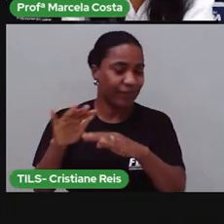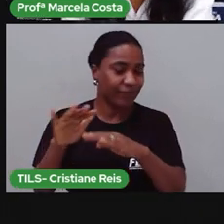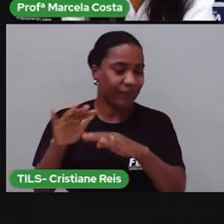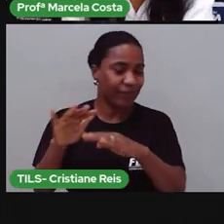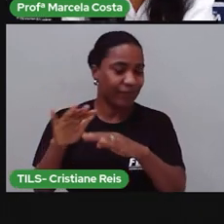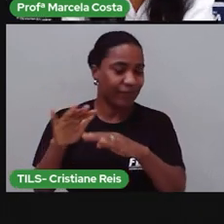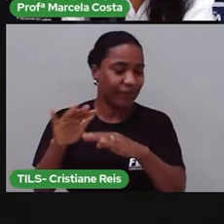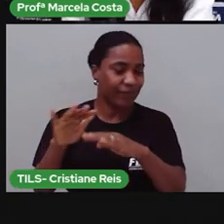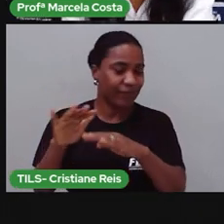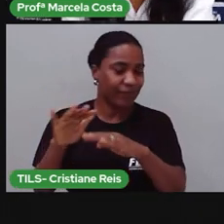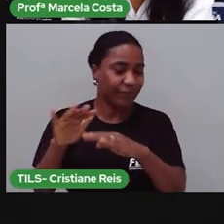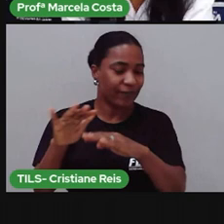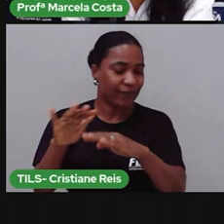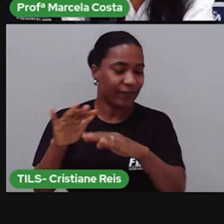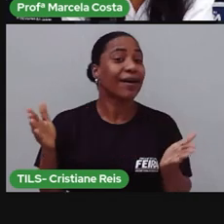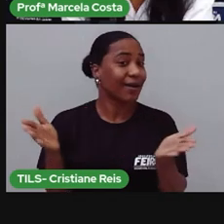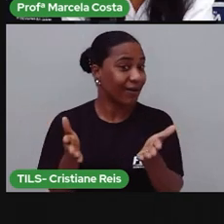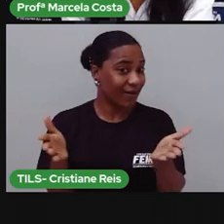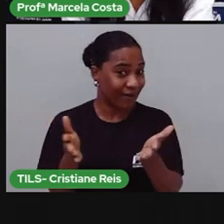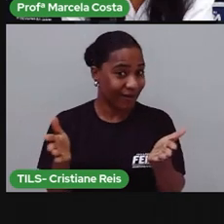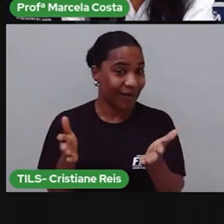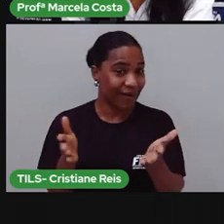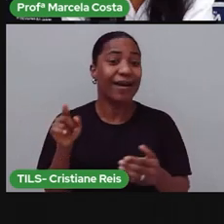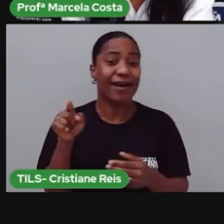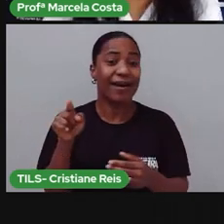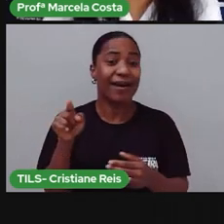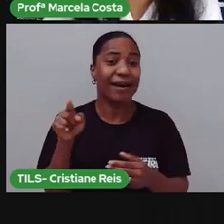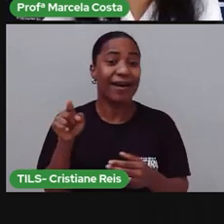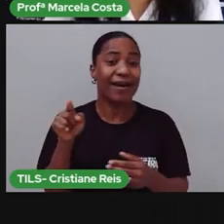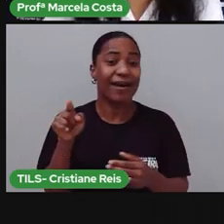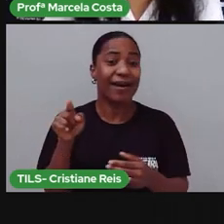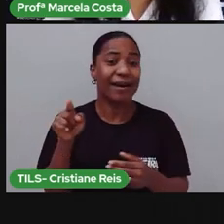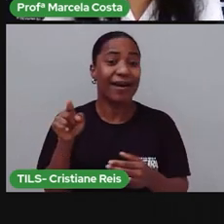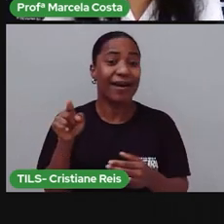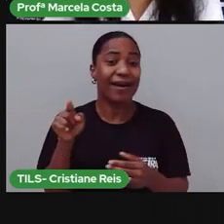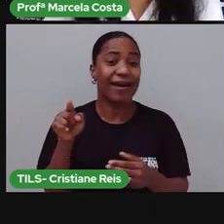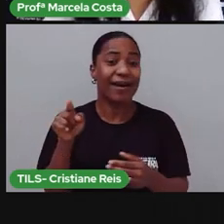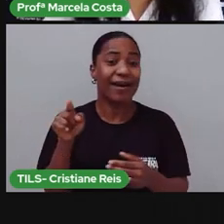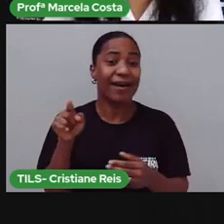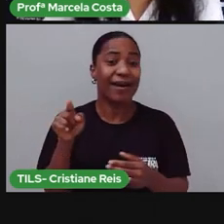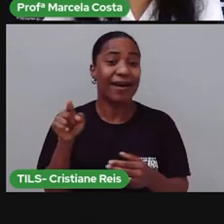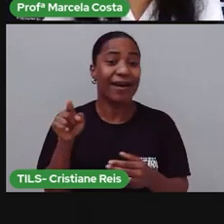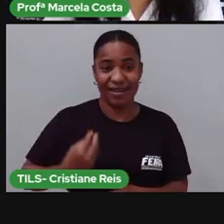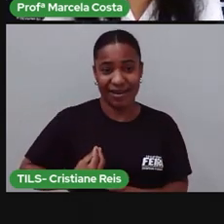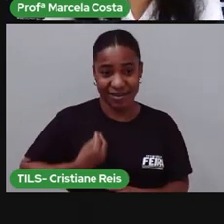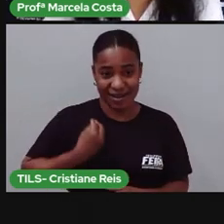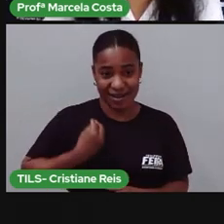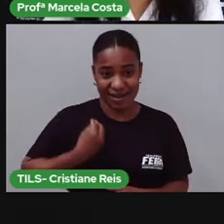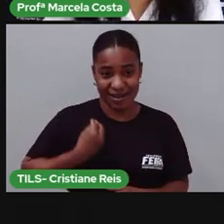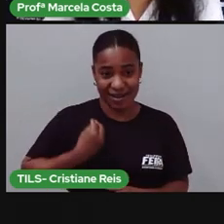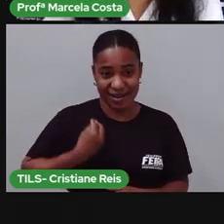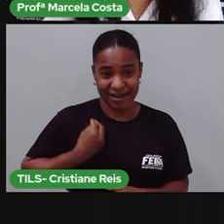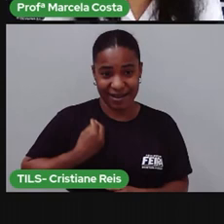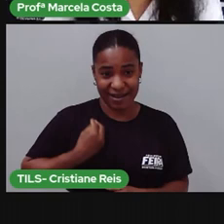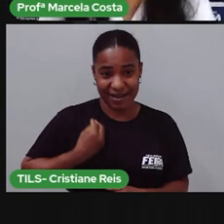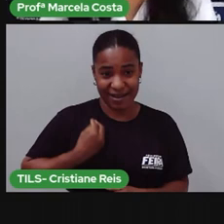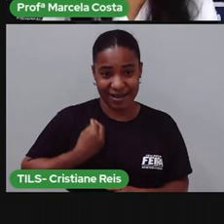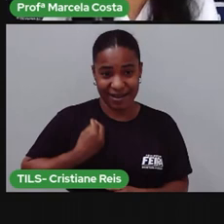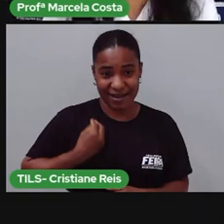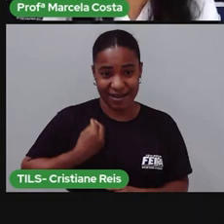ela vai ter que conviver com essa bagunça. Foi a estratégia da mãe de Raimunda.